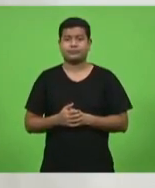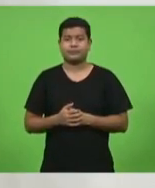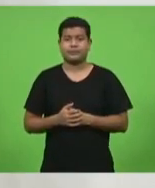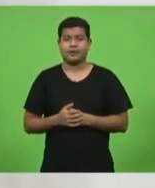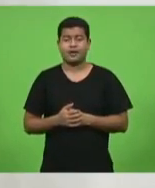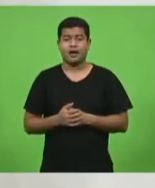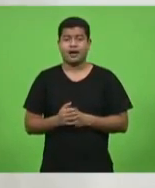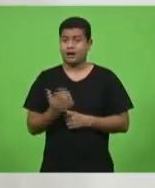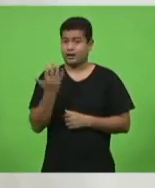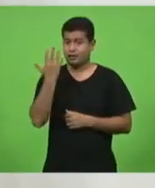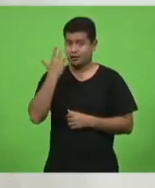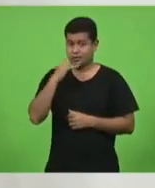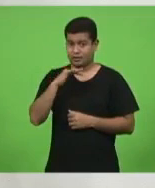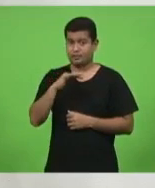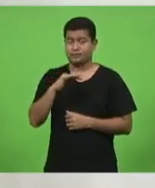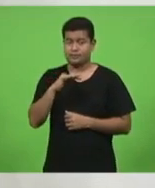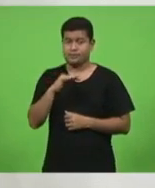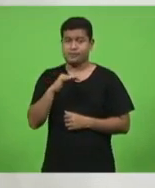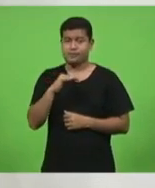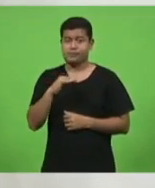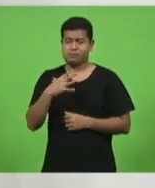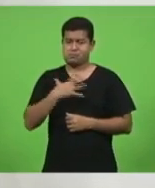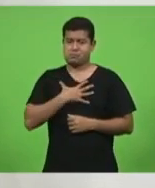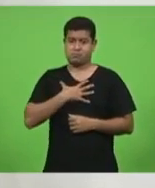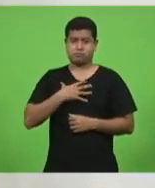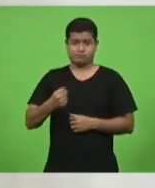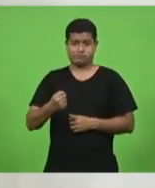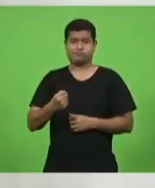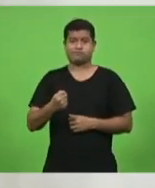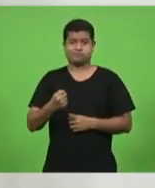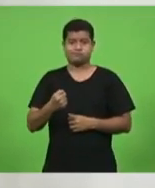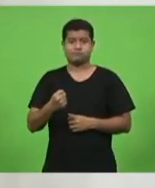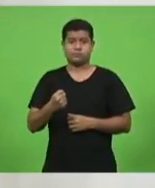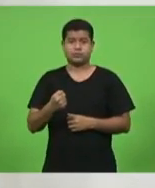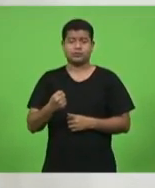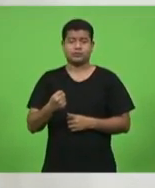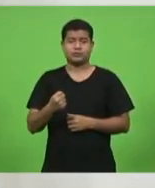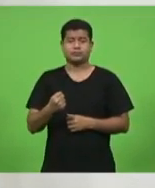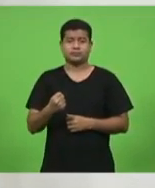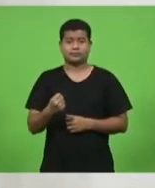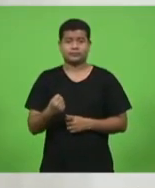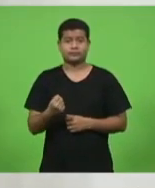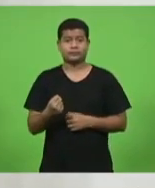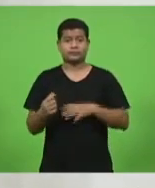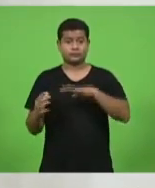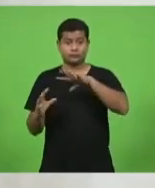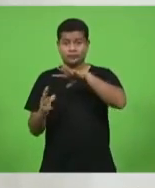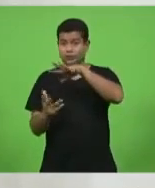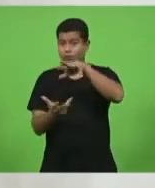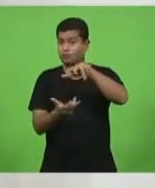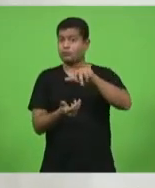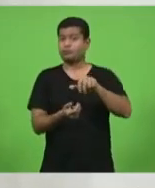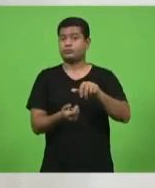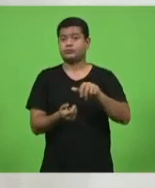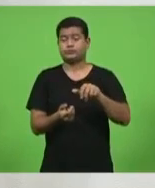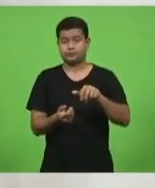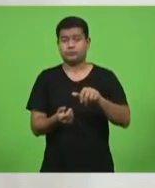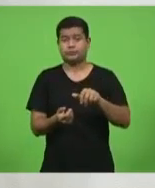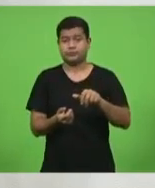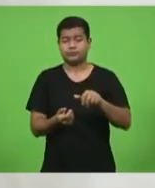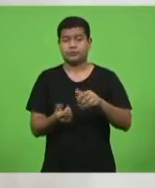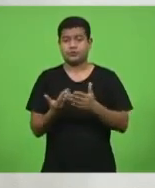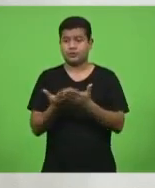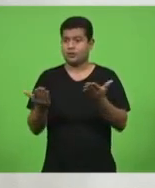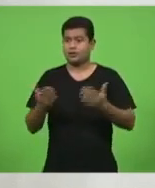Crianças se suicidando e o mundo, isso no mundo, assustado.